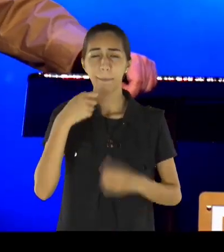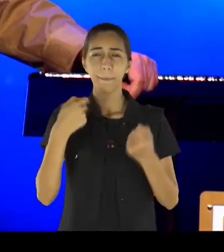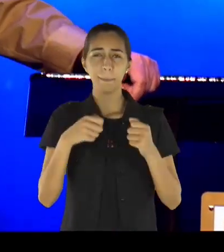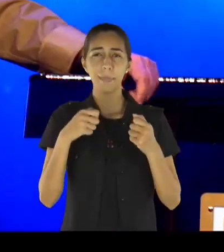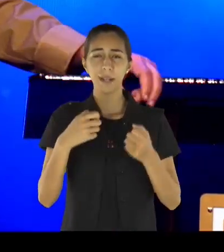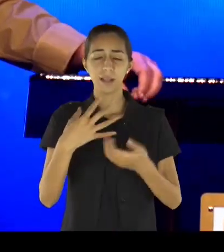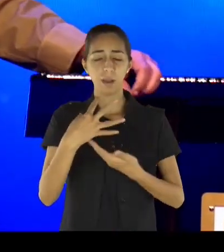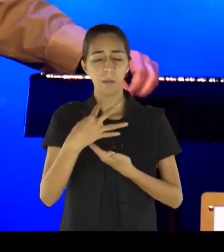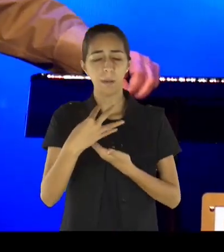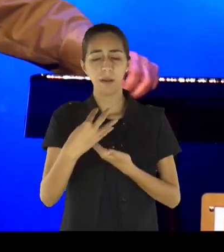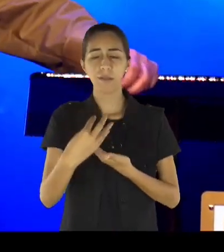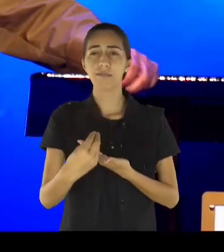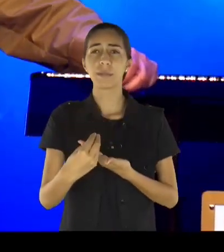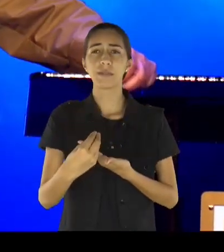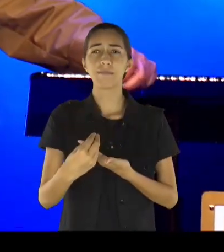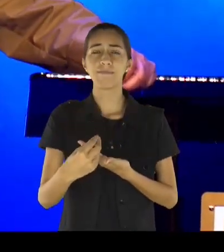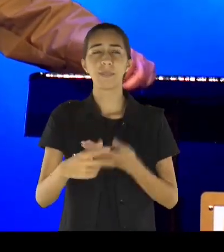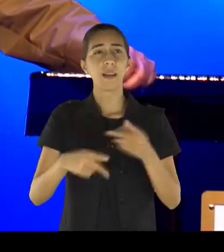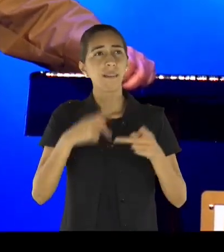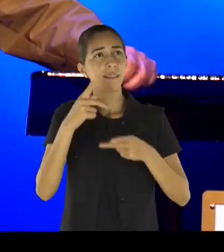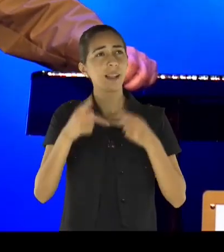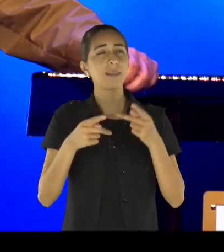eu estou muito desanimado,